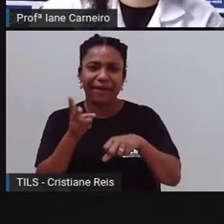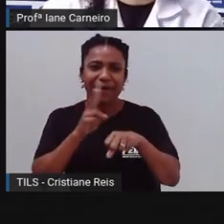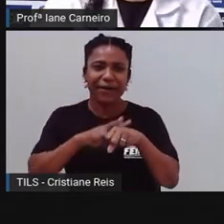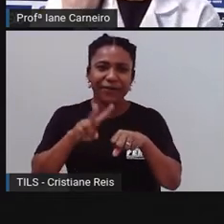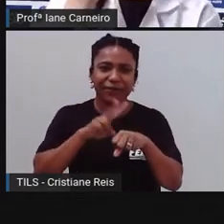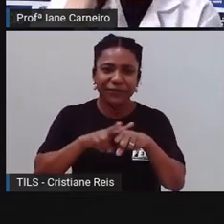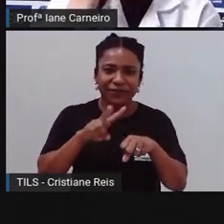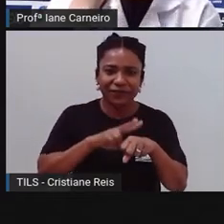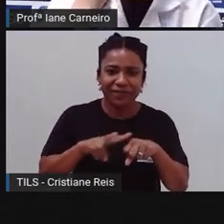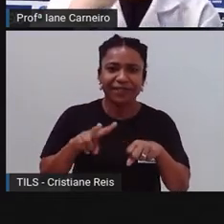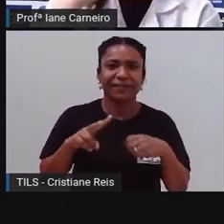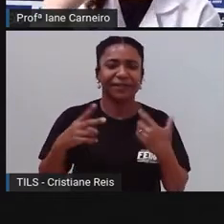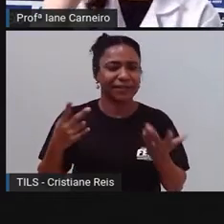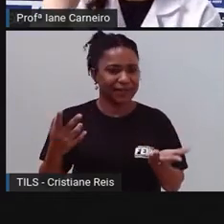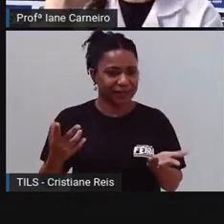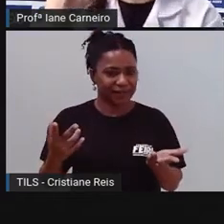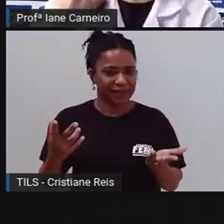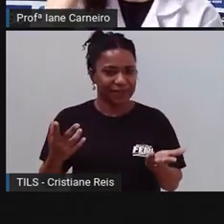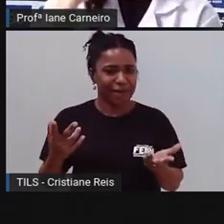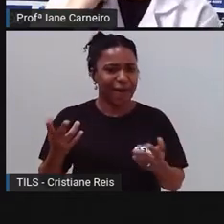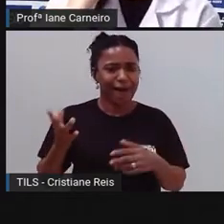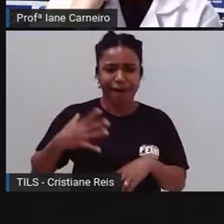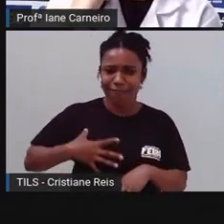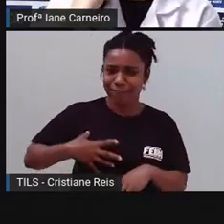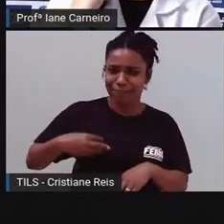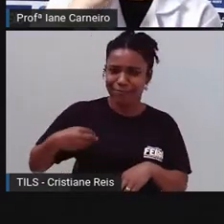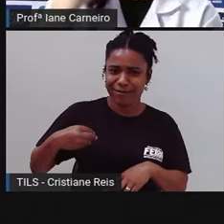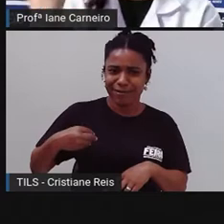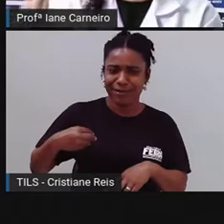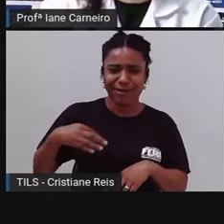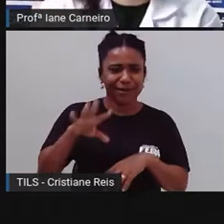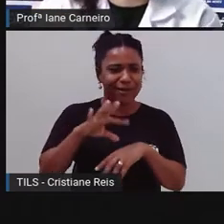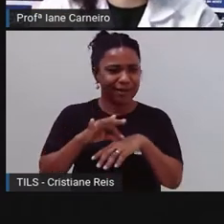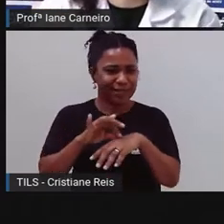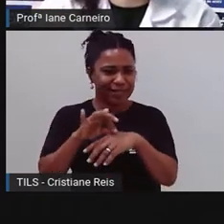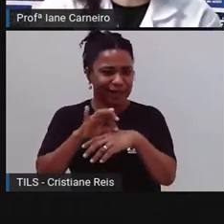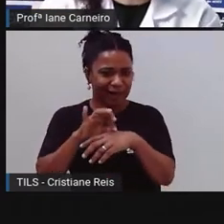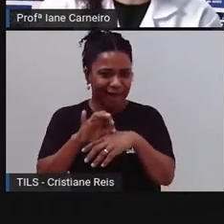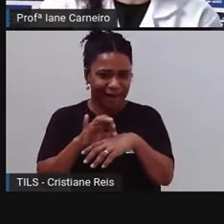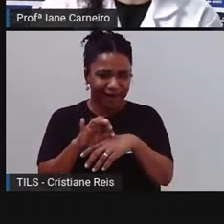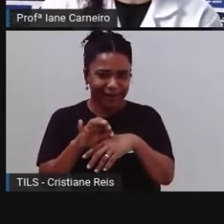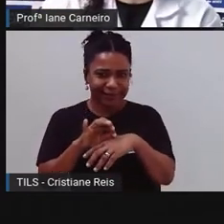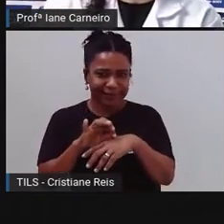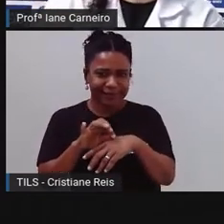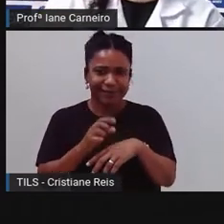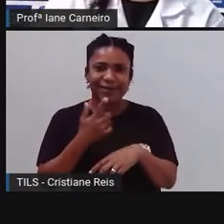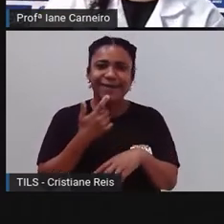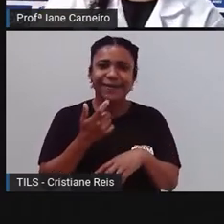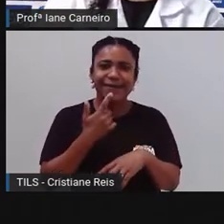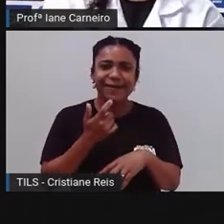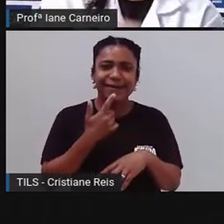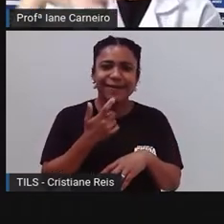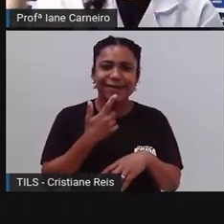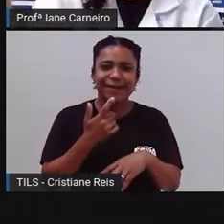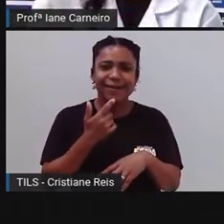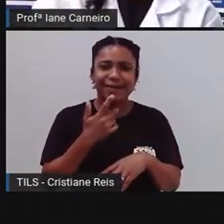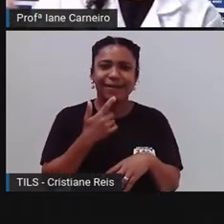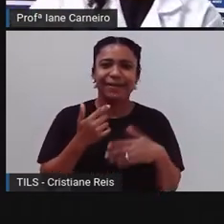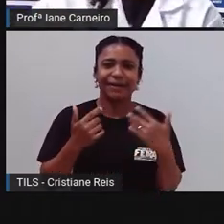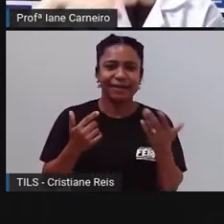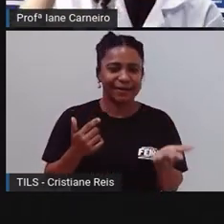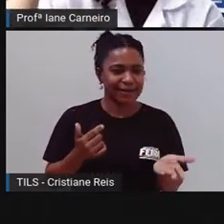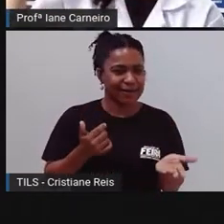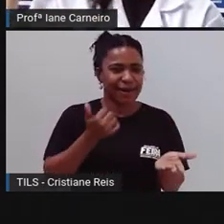filha? Quando fala que é encarnada, é cor de carne. Qual é a cor da carne? Vermelha, né? Então, que será que tem uma mãe